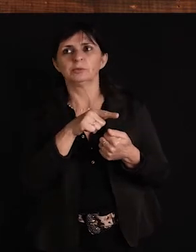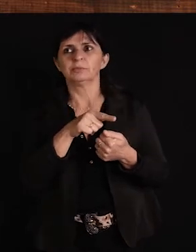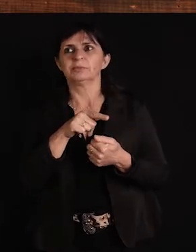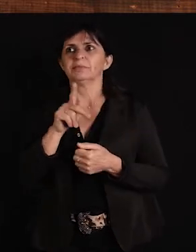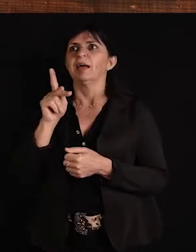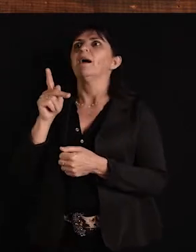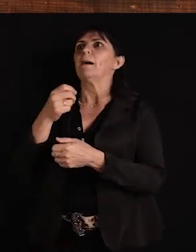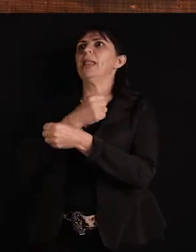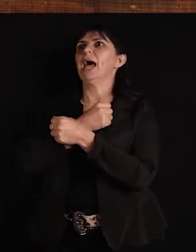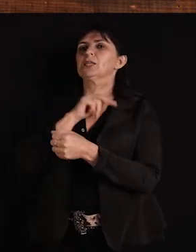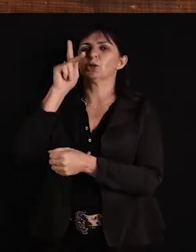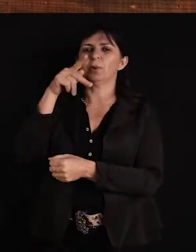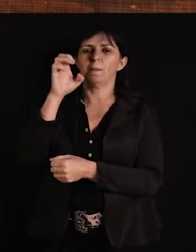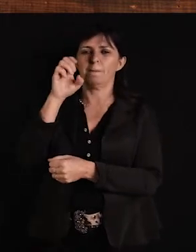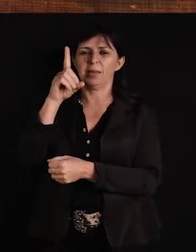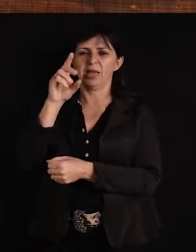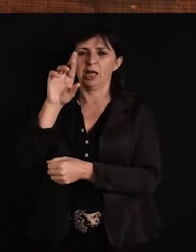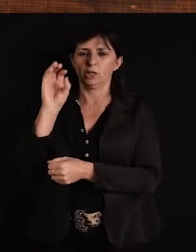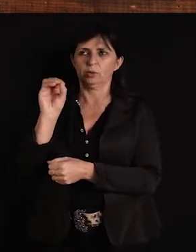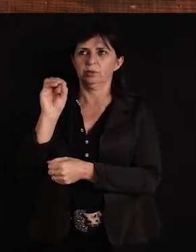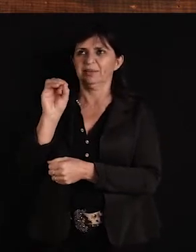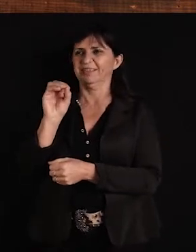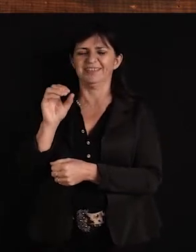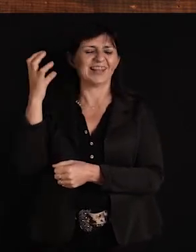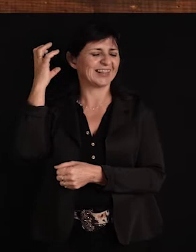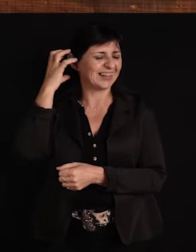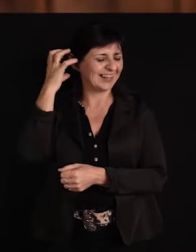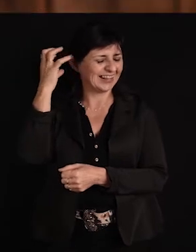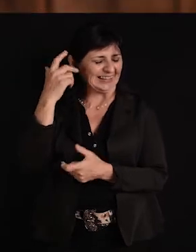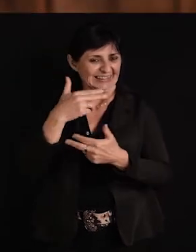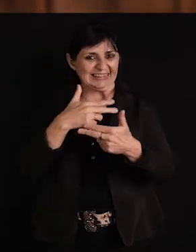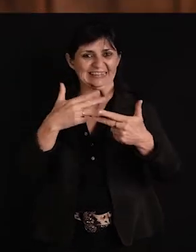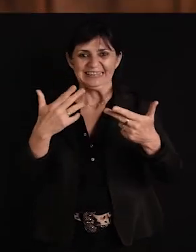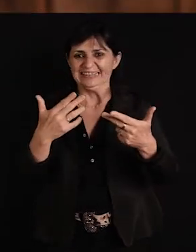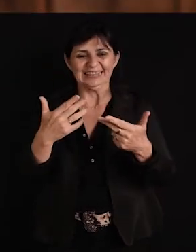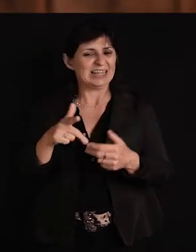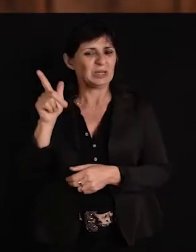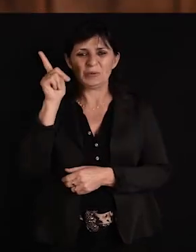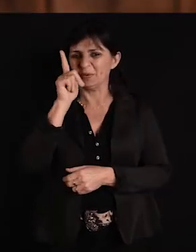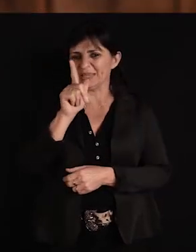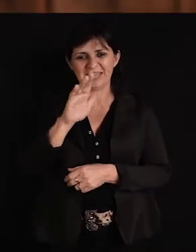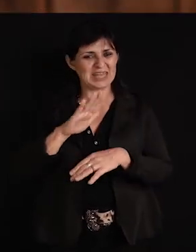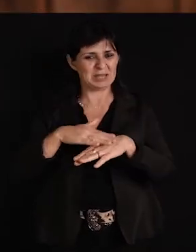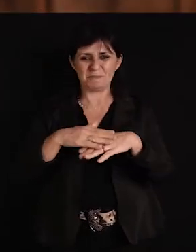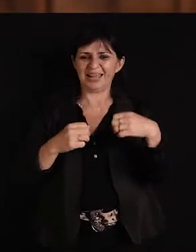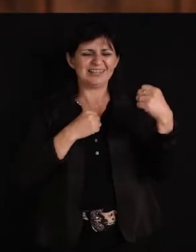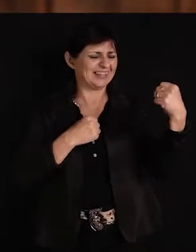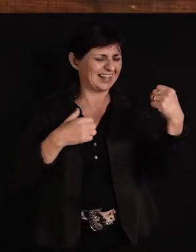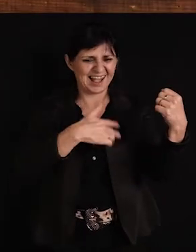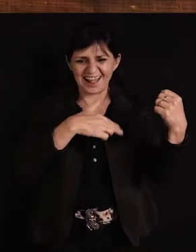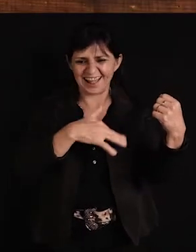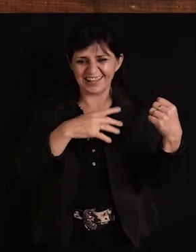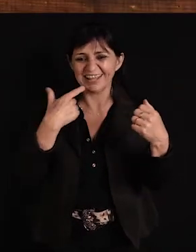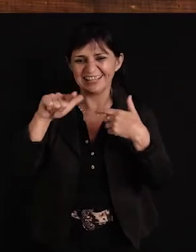E o Bakudo, um abraço pro meu amigo Pedro, radialista, não sei o quê. E eu não consegui mais tocar dando risada. O